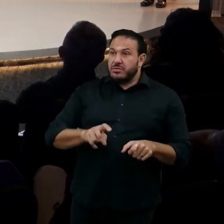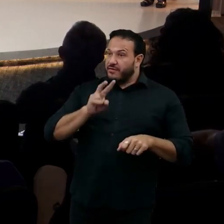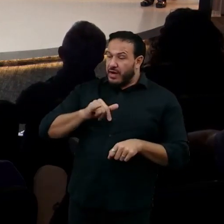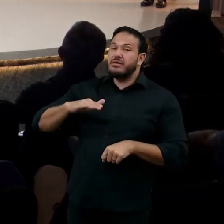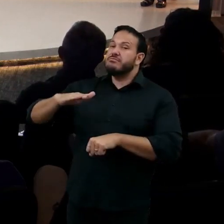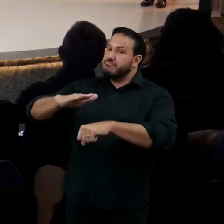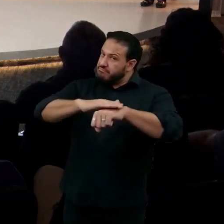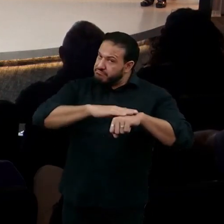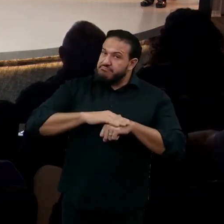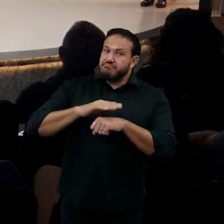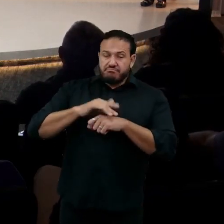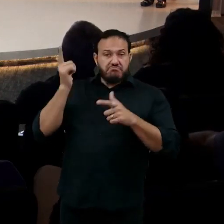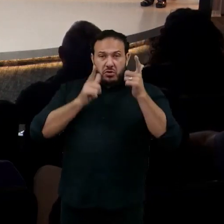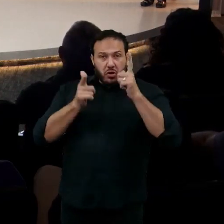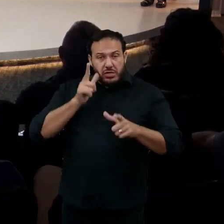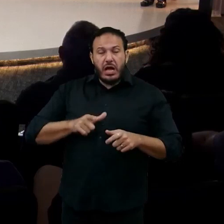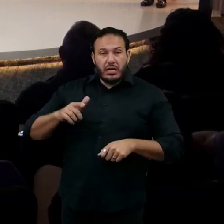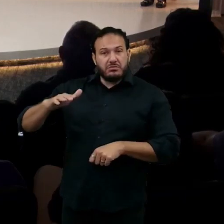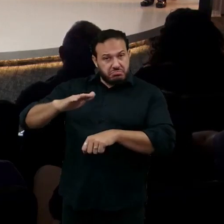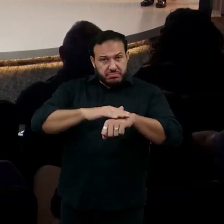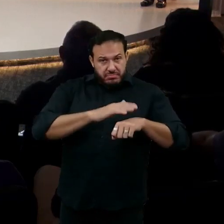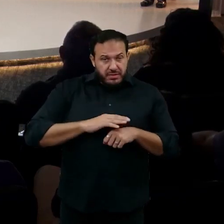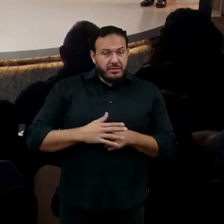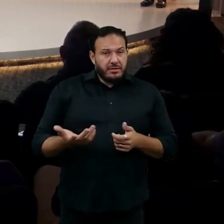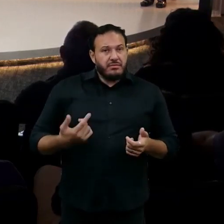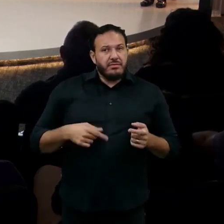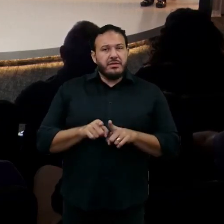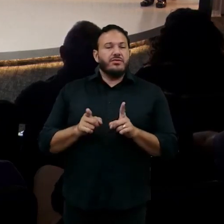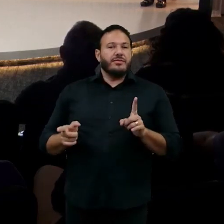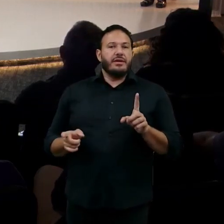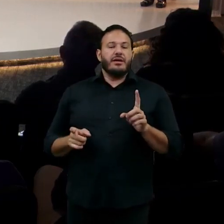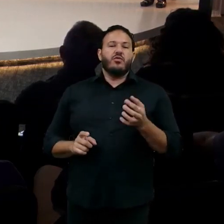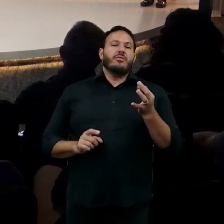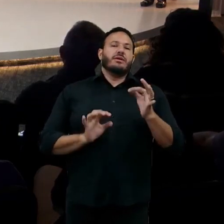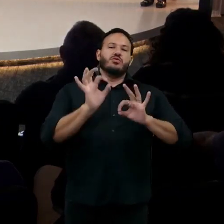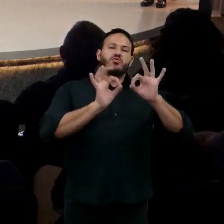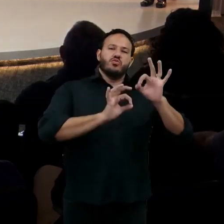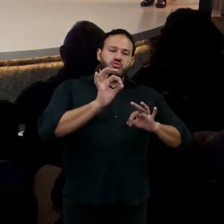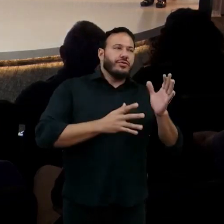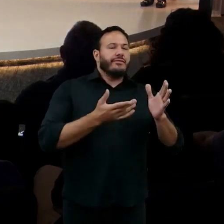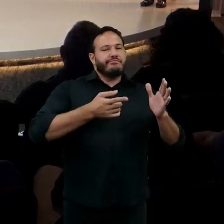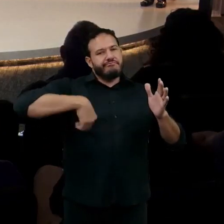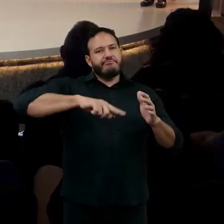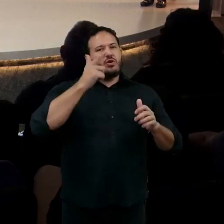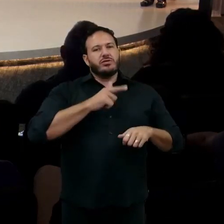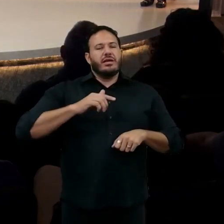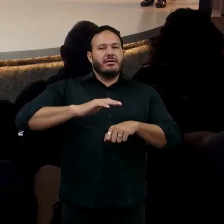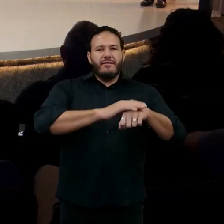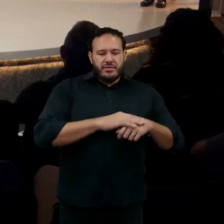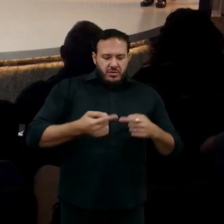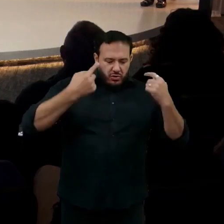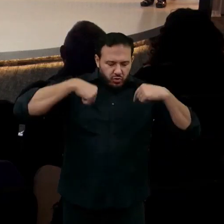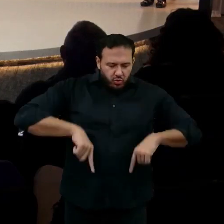conseguem fazer tudo. Então, uma estrutura celular consegue fazer absolutamente tudo no seu corpo. Não é assim.